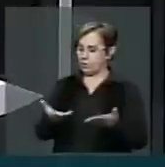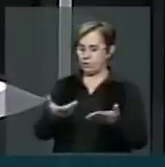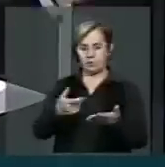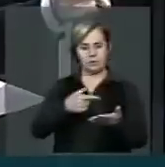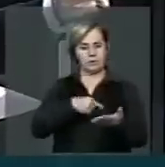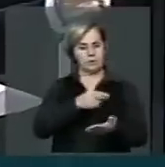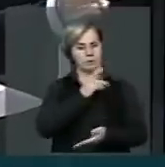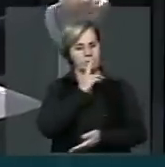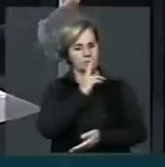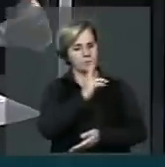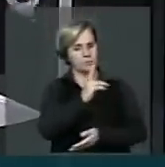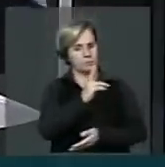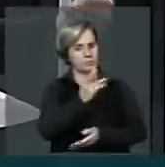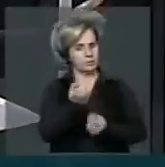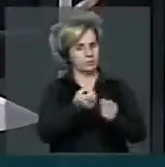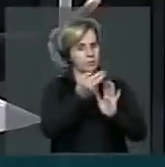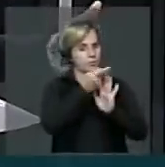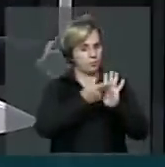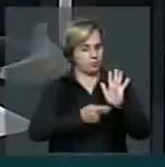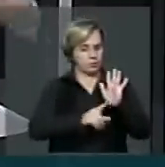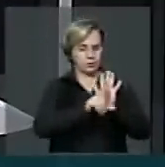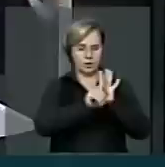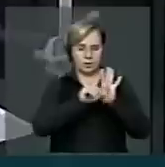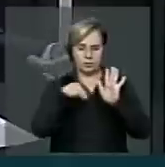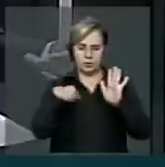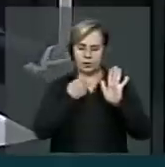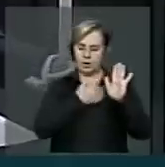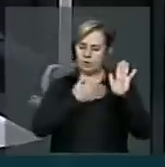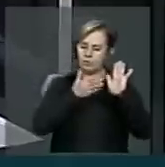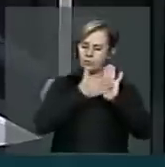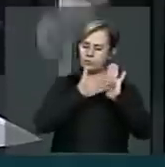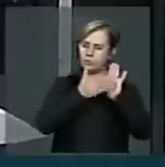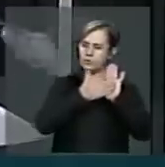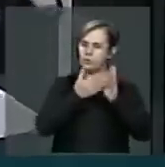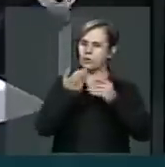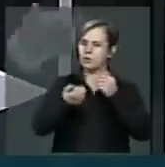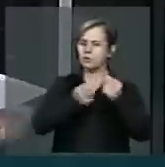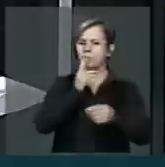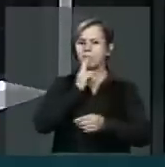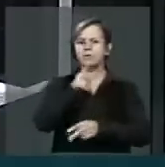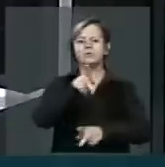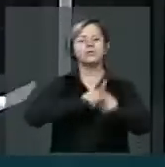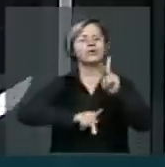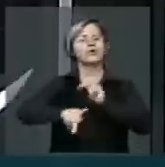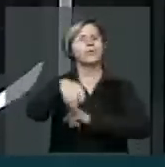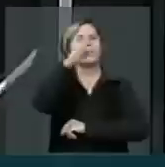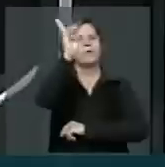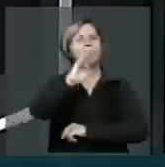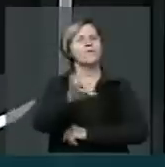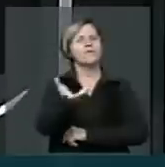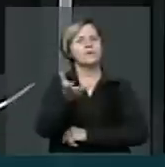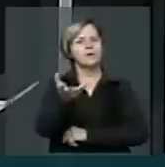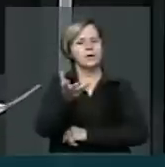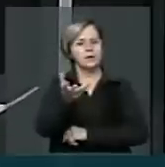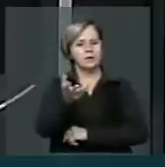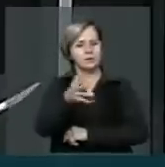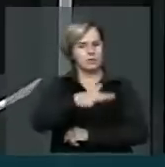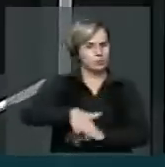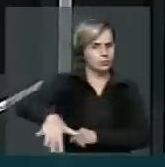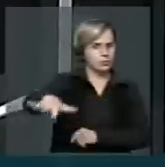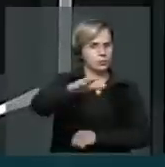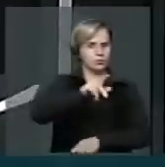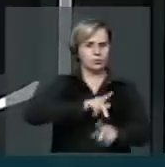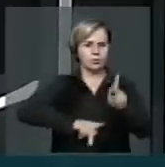o projeto de lei que propusemos é uma resposta do que o povo brasileiro quer com os nossos irmãos muçulmanos